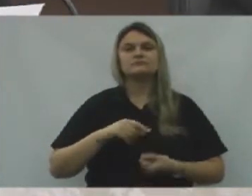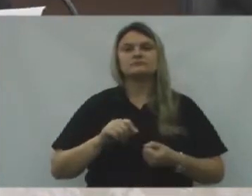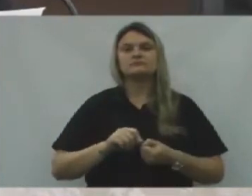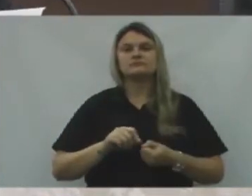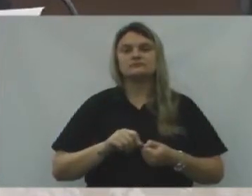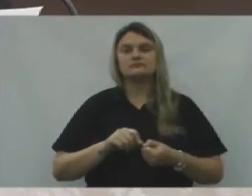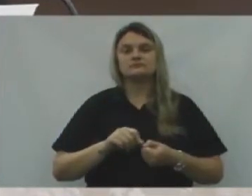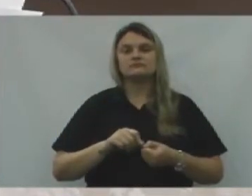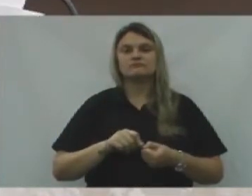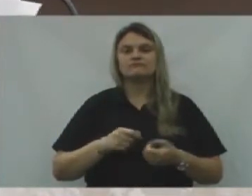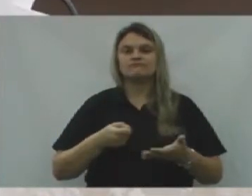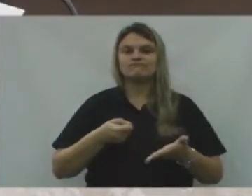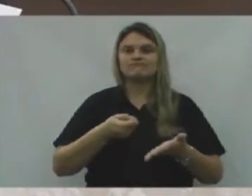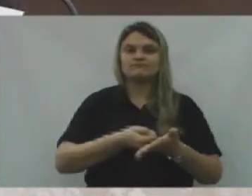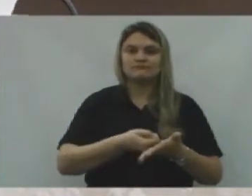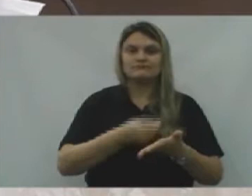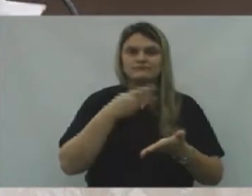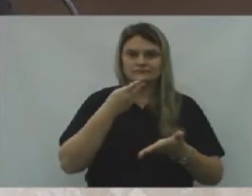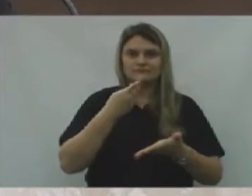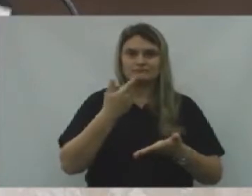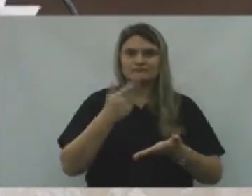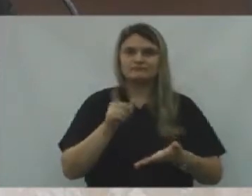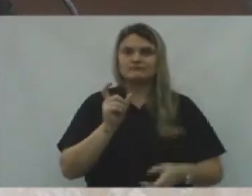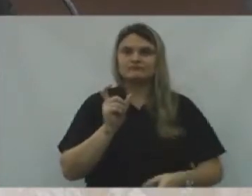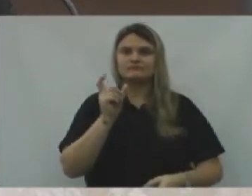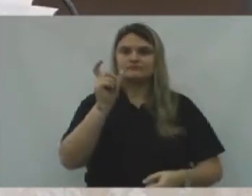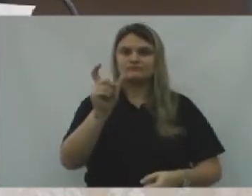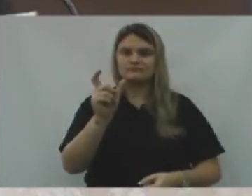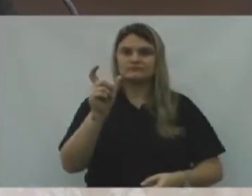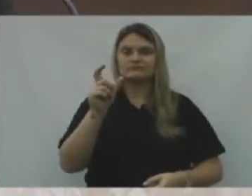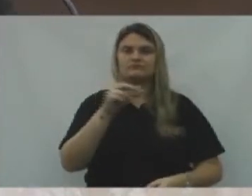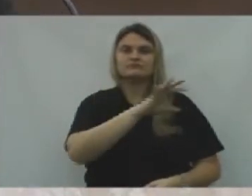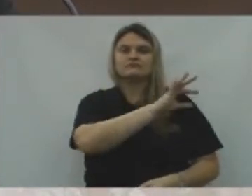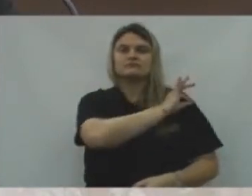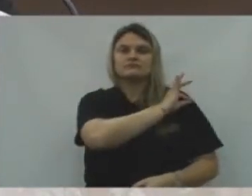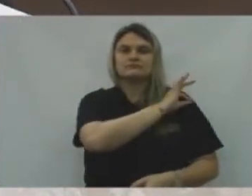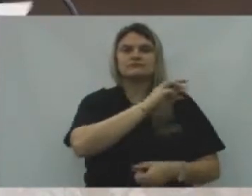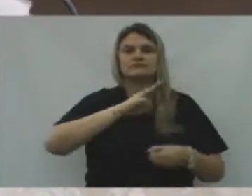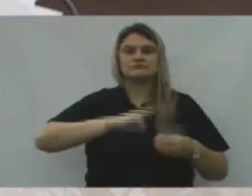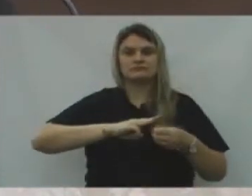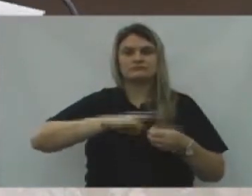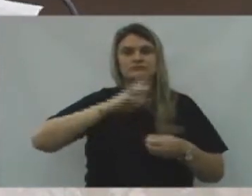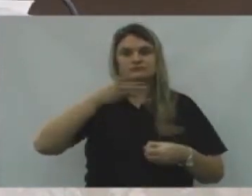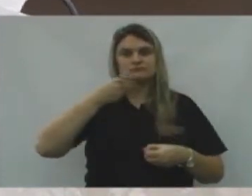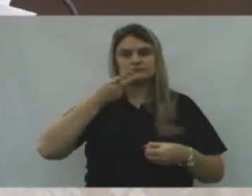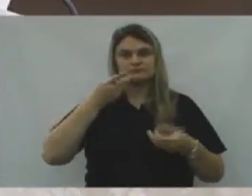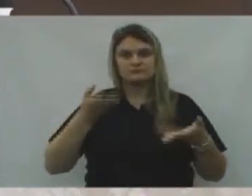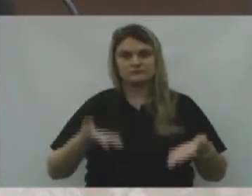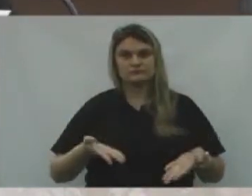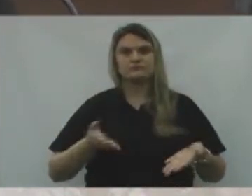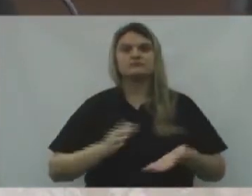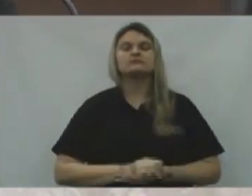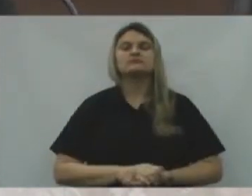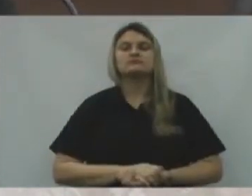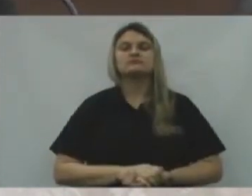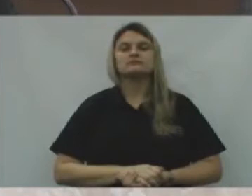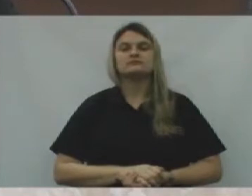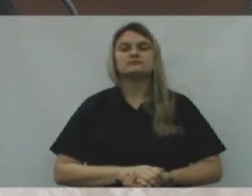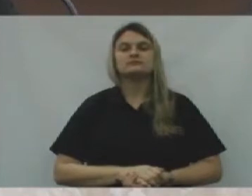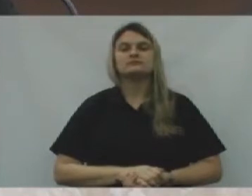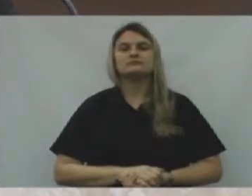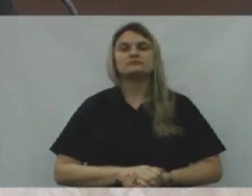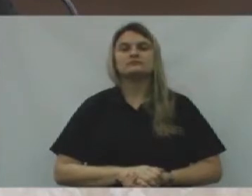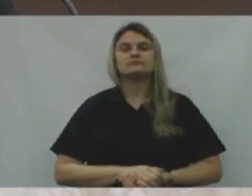um reforço As palavras proferidas pelo prefeito municipal, Na tribuna, Que